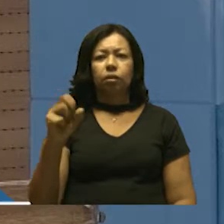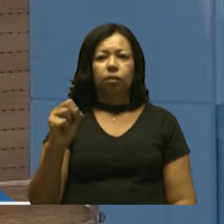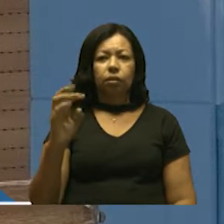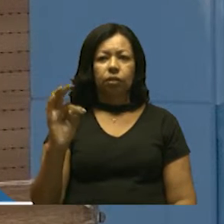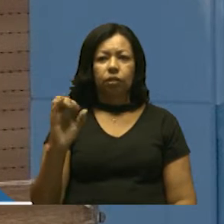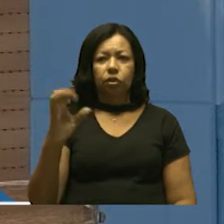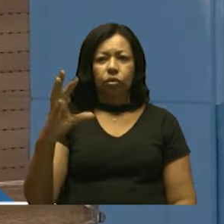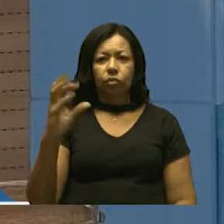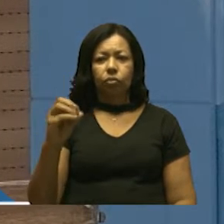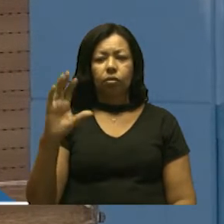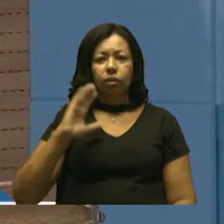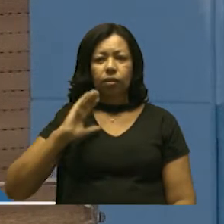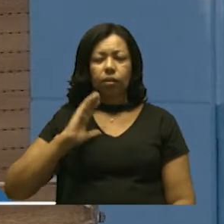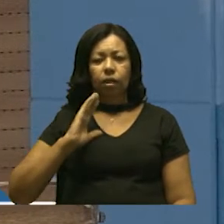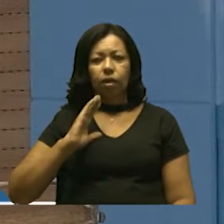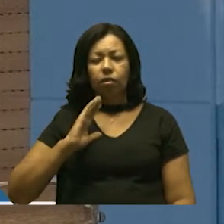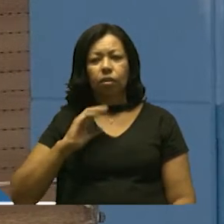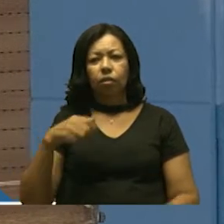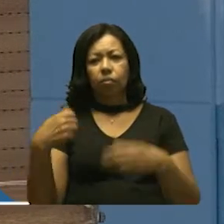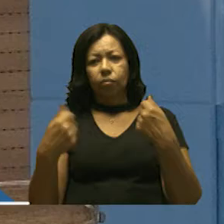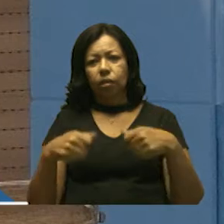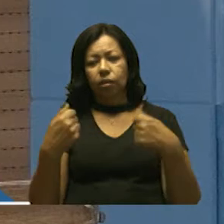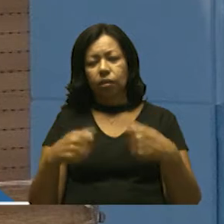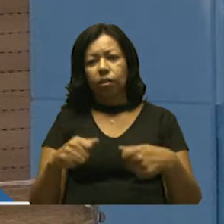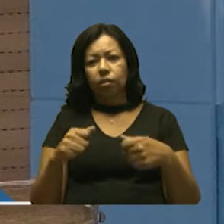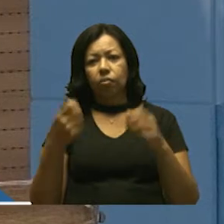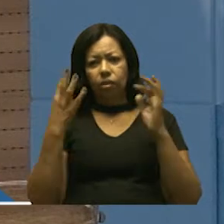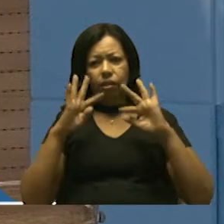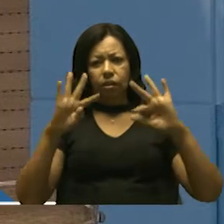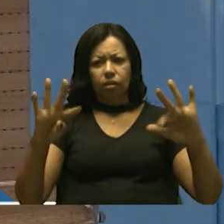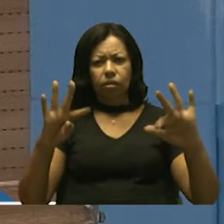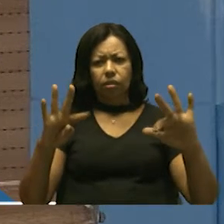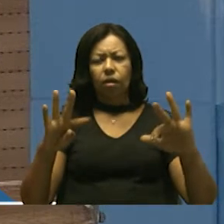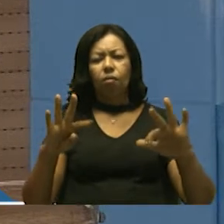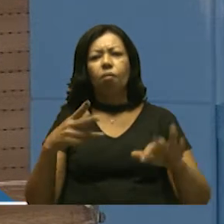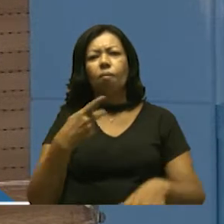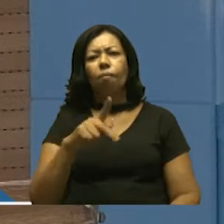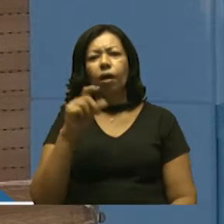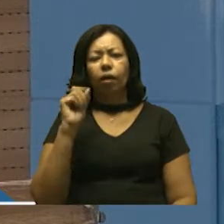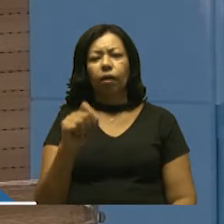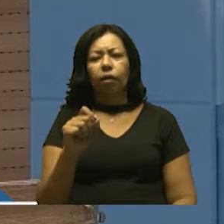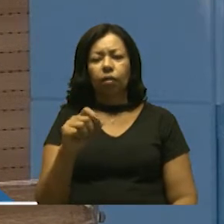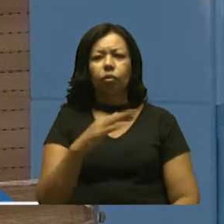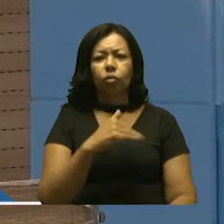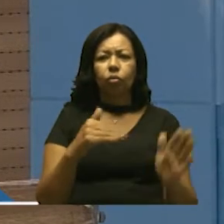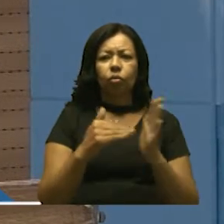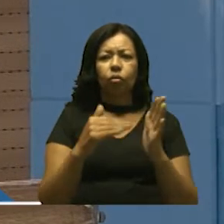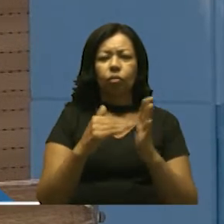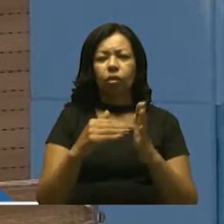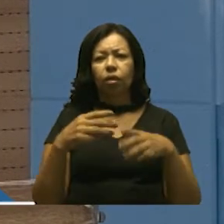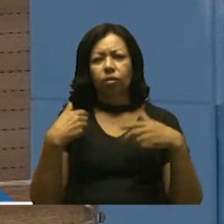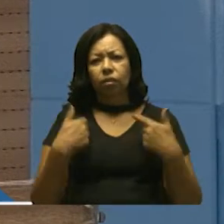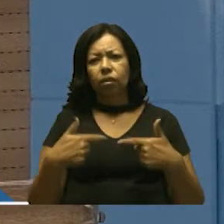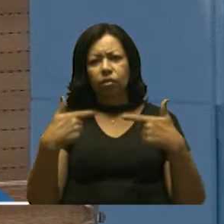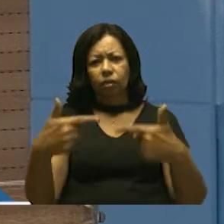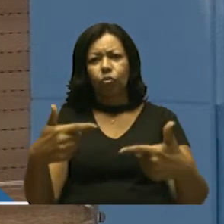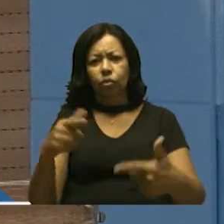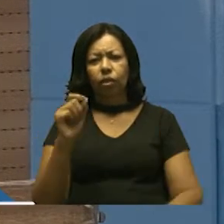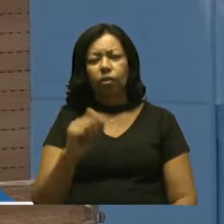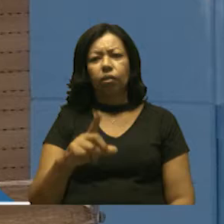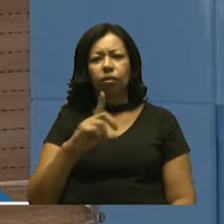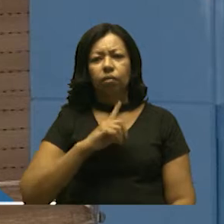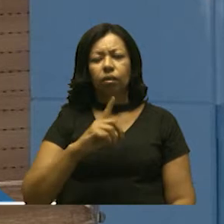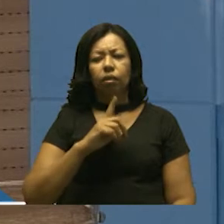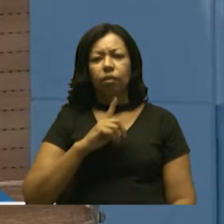atenção especial, precisam realmente ter uma definição para que toda essa história de luta, de